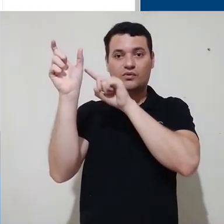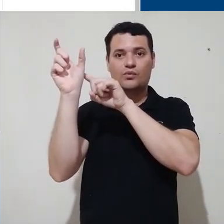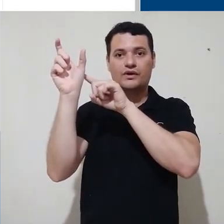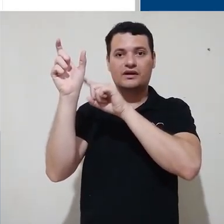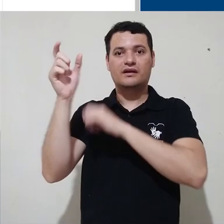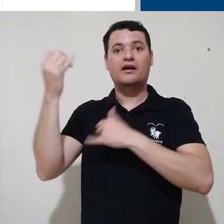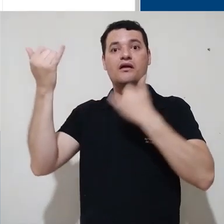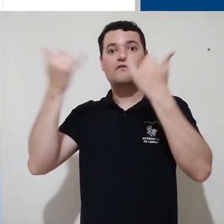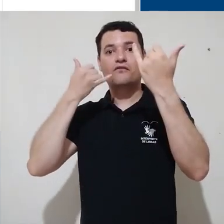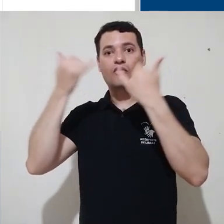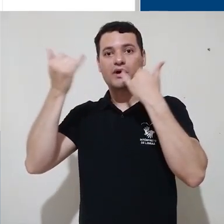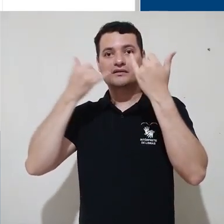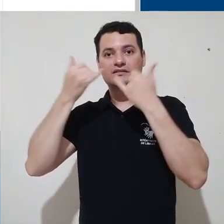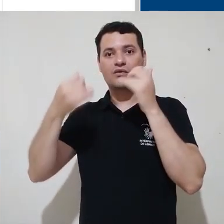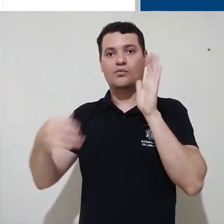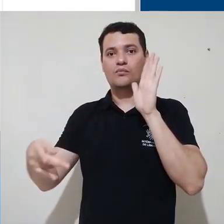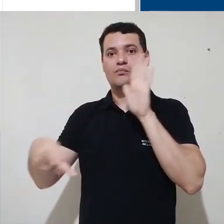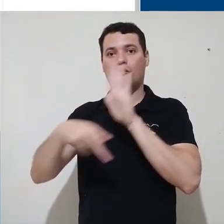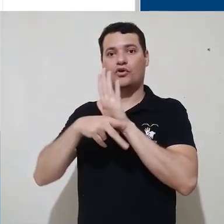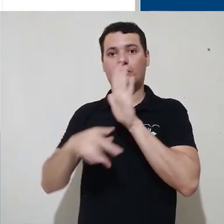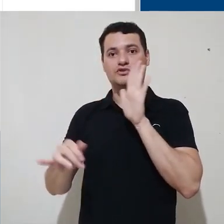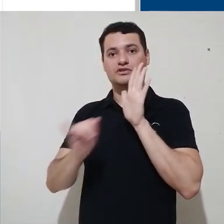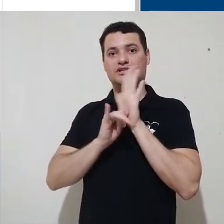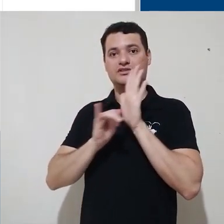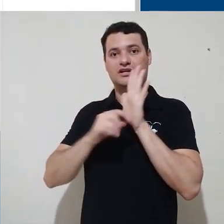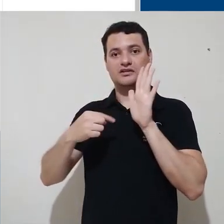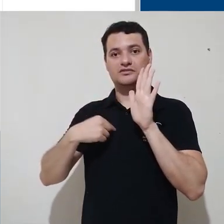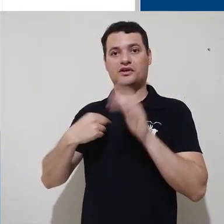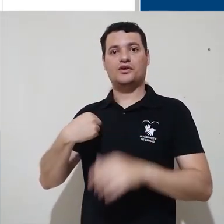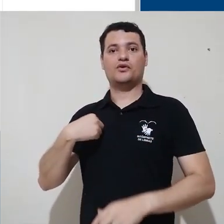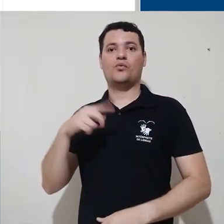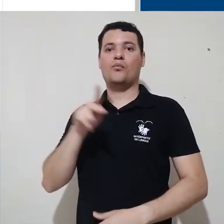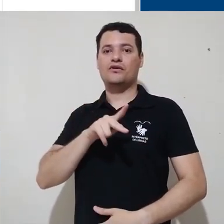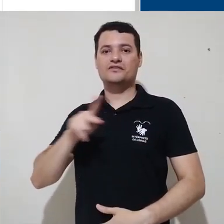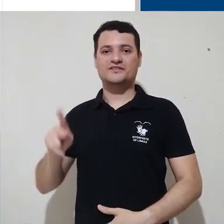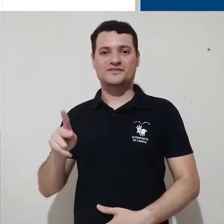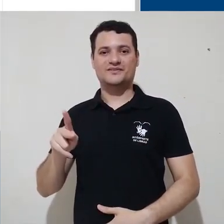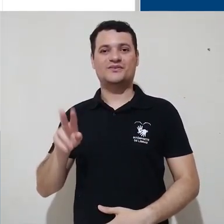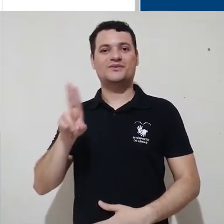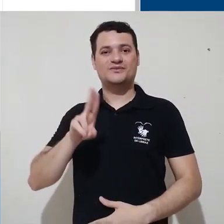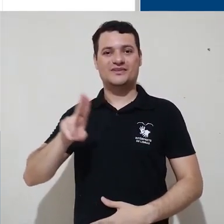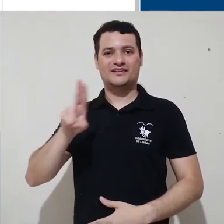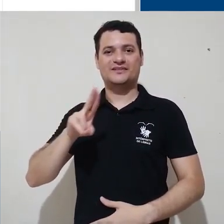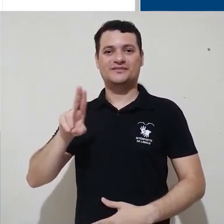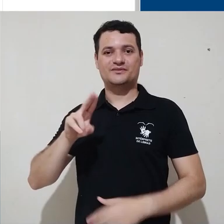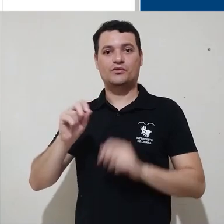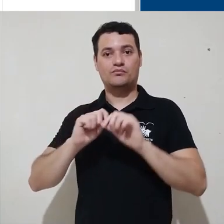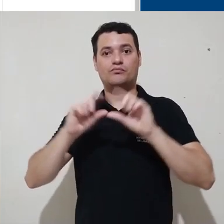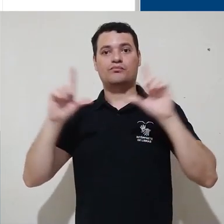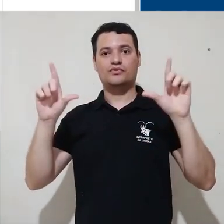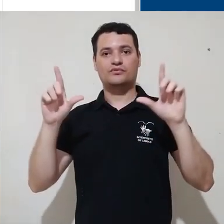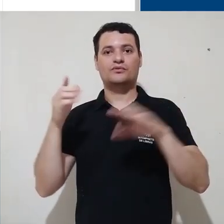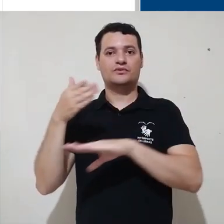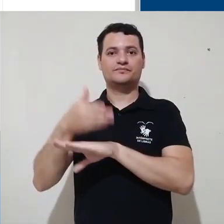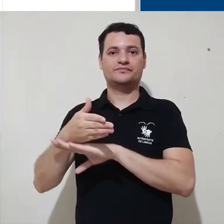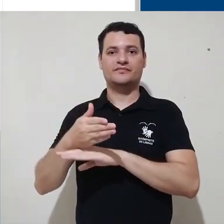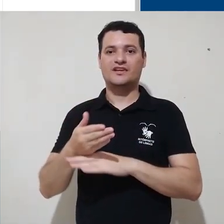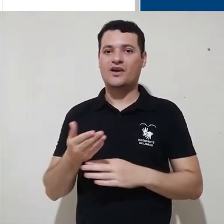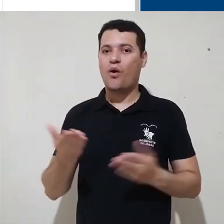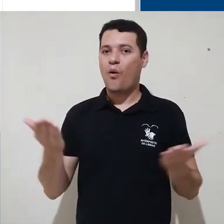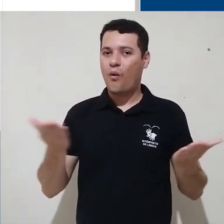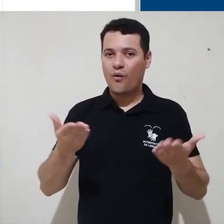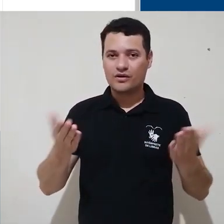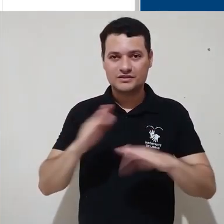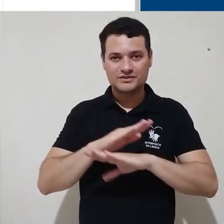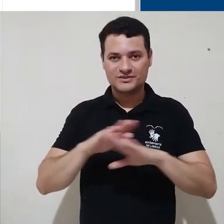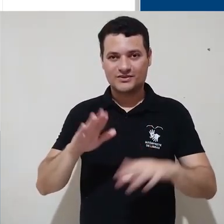que eu agora tenho os meus dados de identificação, ou seja, eu sou o professor, o usuário professor que está logado. E